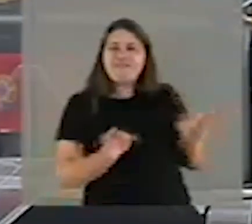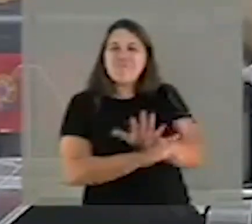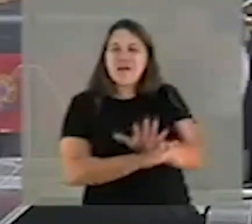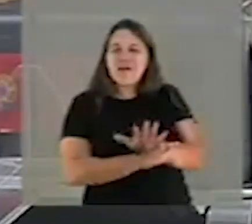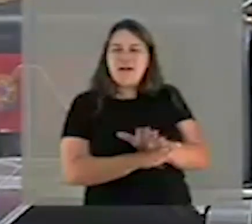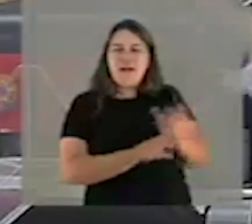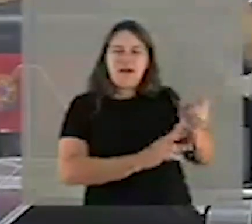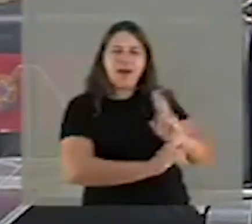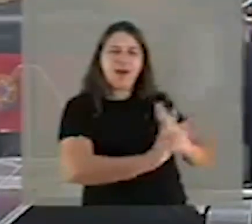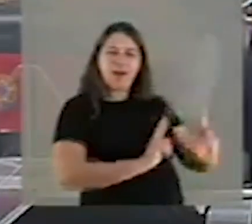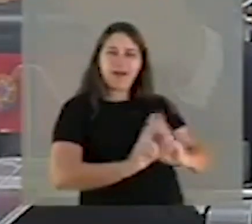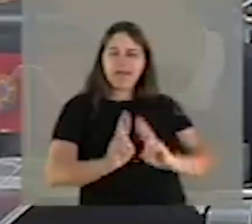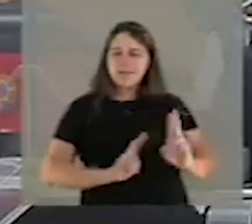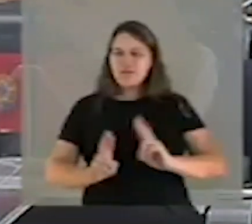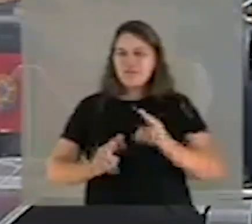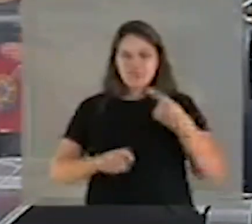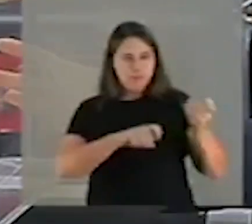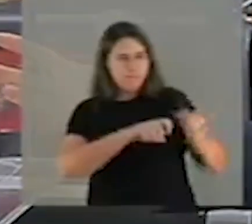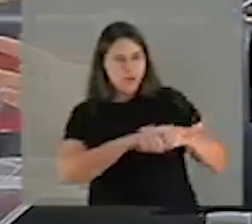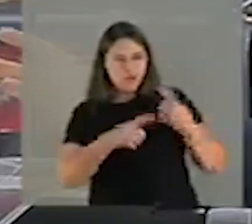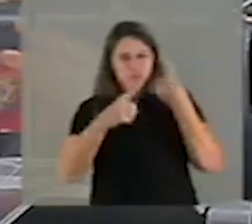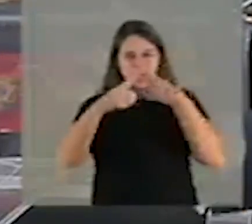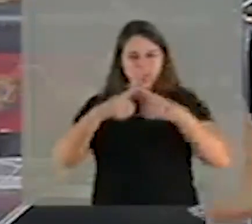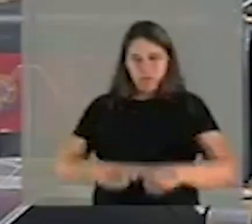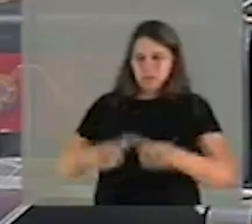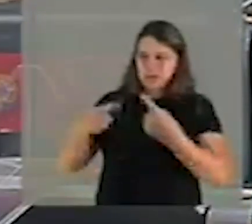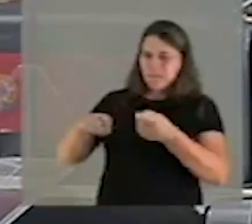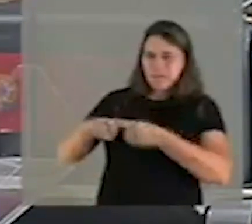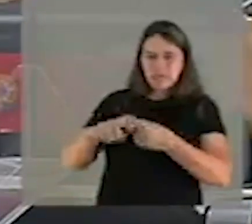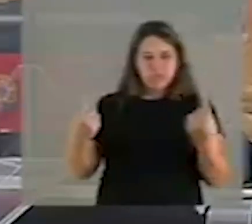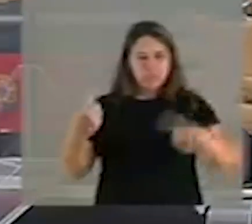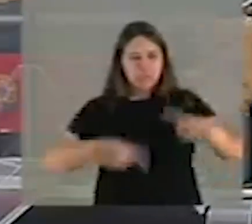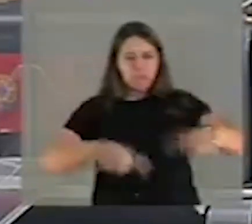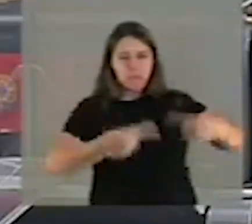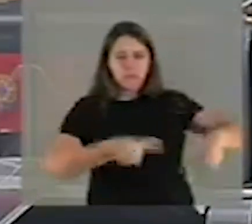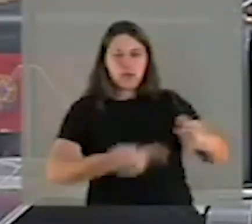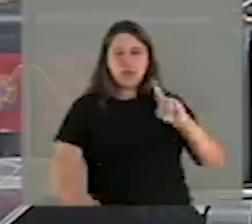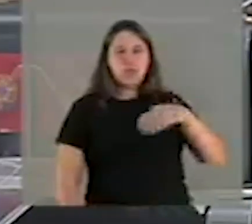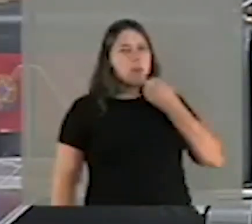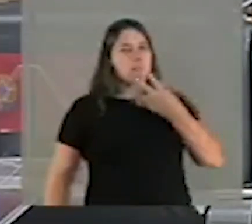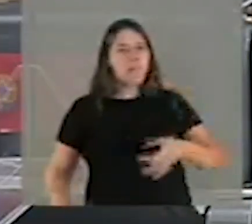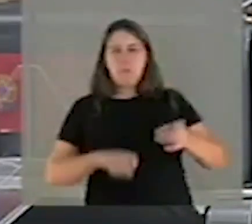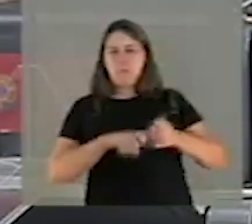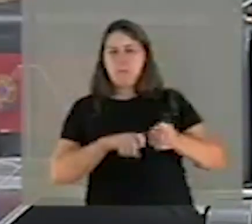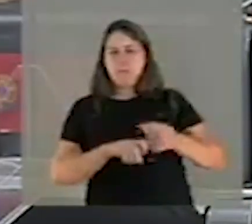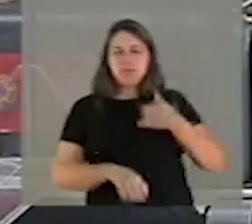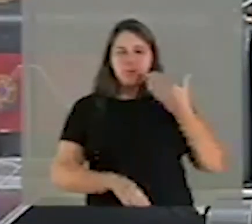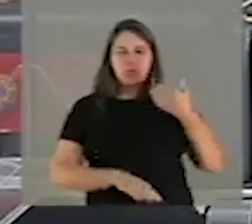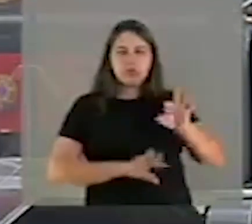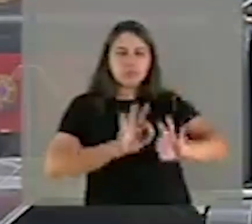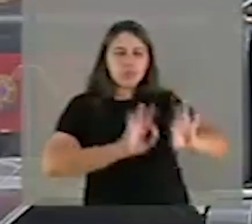doutores contra doutores. Isso não faz bem à medicina, isso não faz bem a quem cuida daqueles que mais precisam.